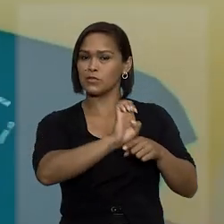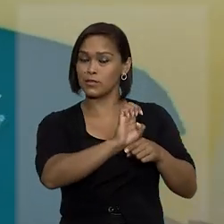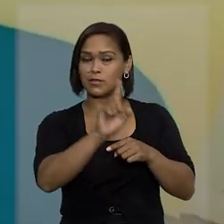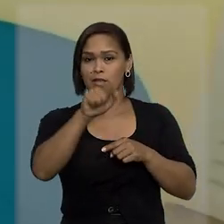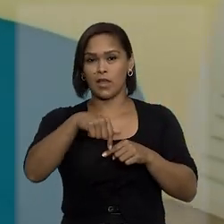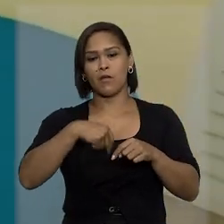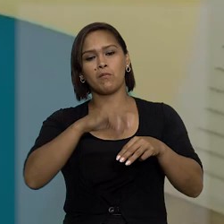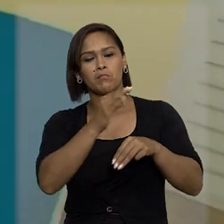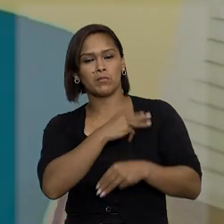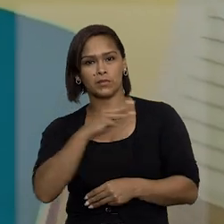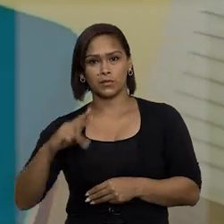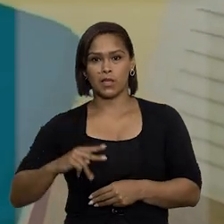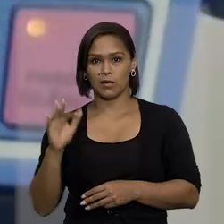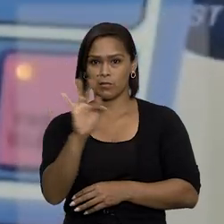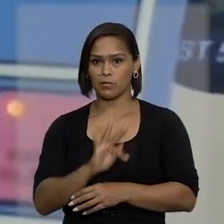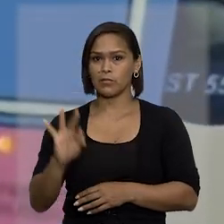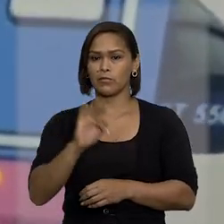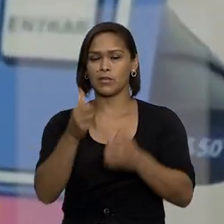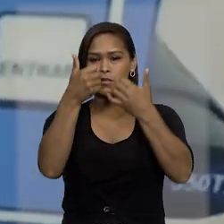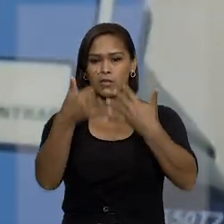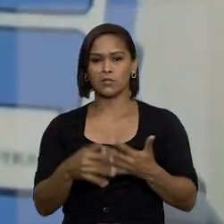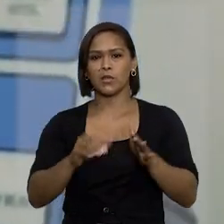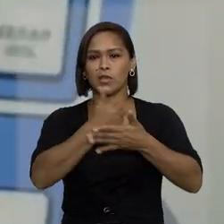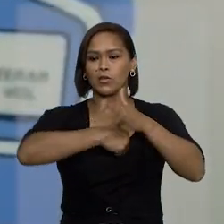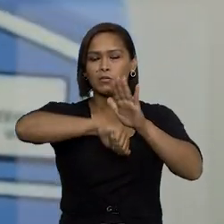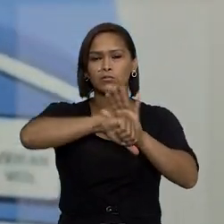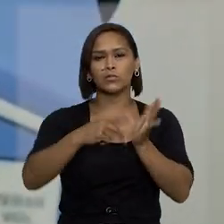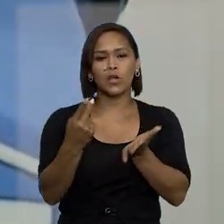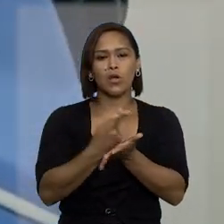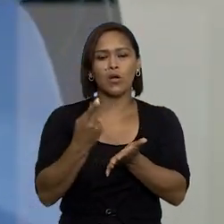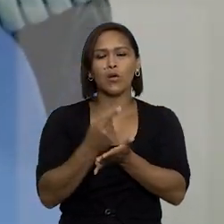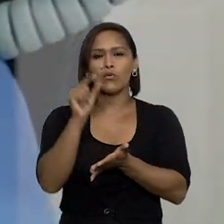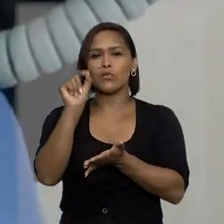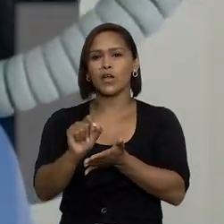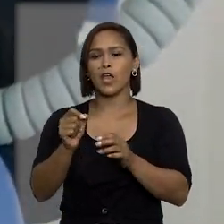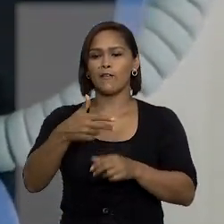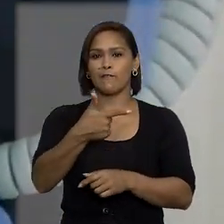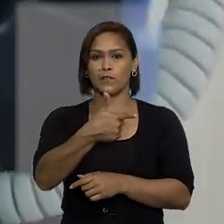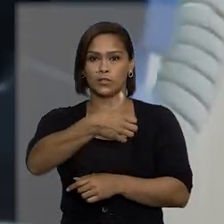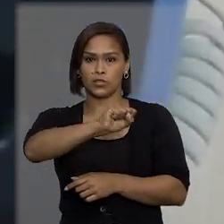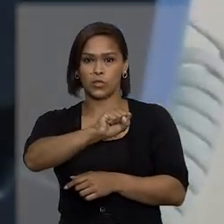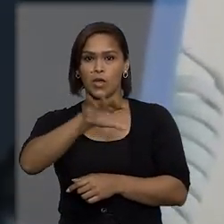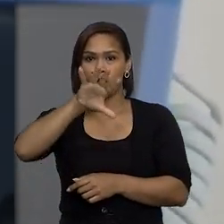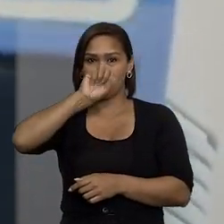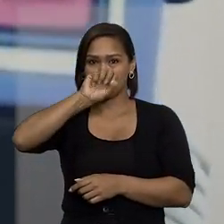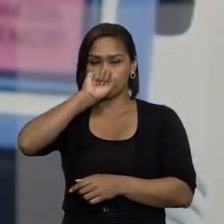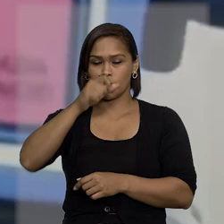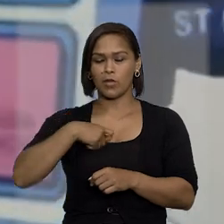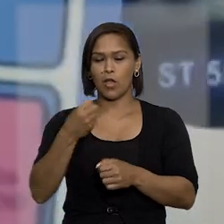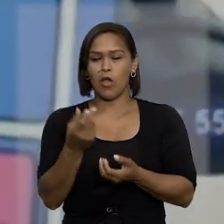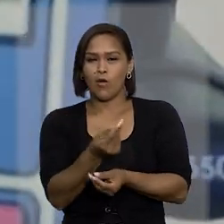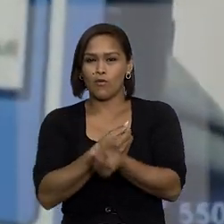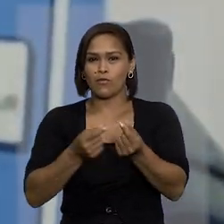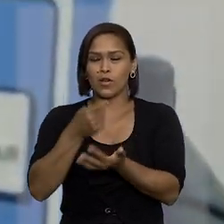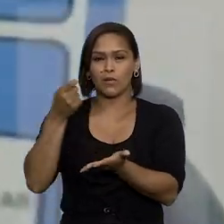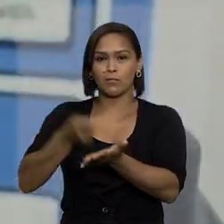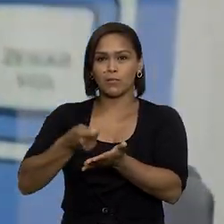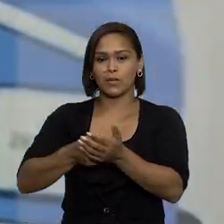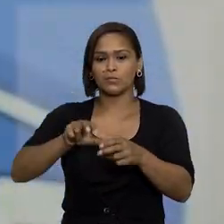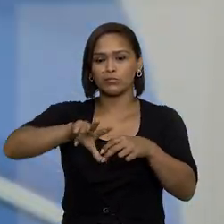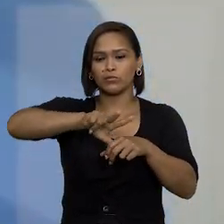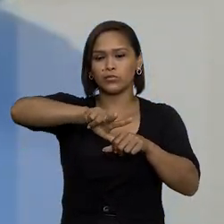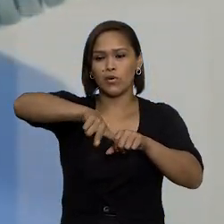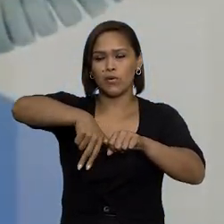Segundo o Ministério Público Federal, os crimes ocorreram na compra de 28 respiradores, cujo superfaturamento teria causado